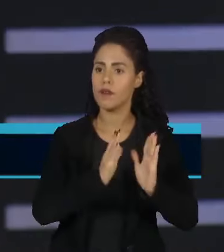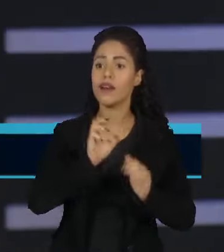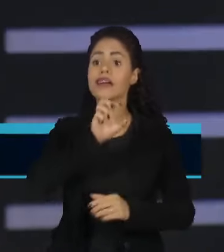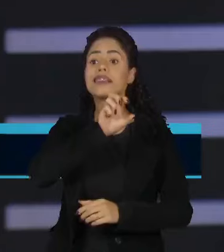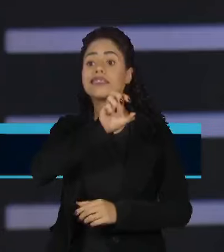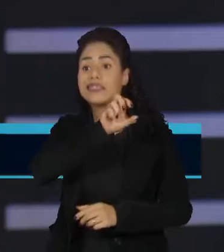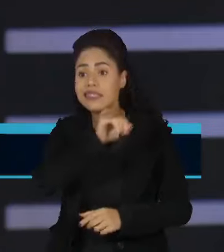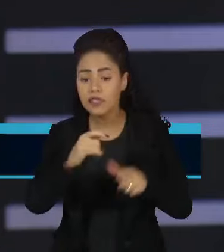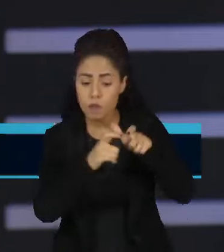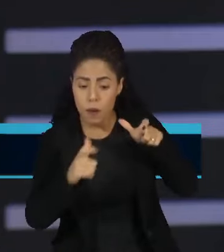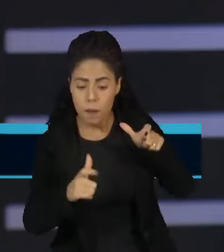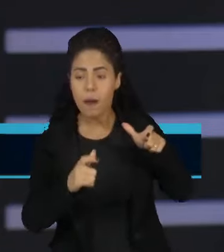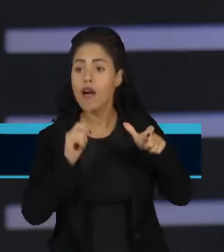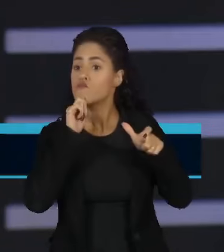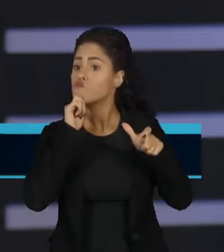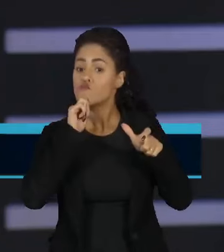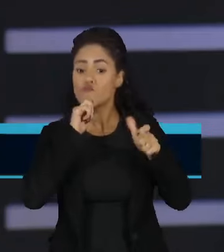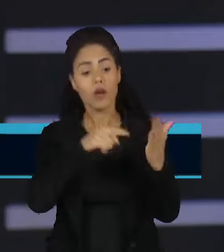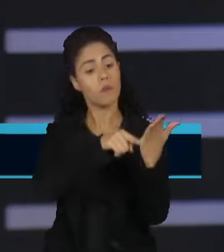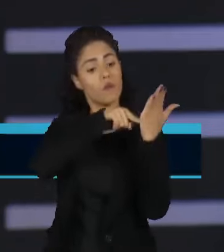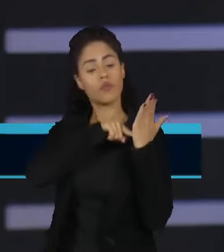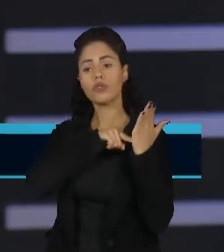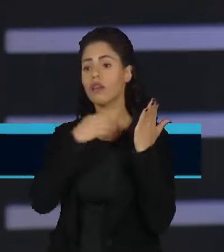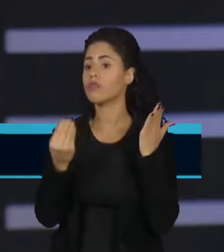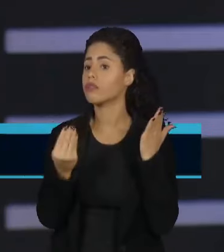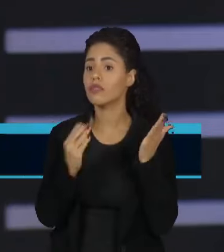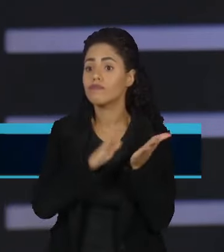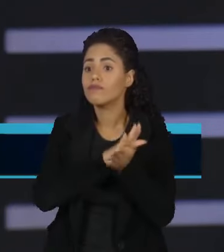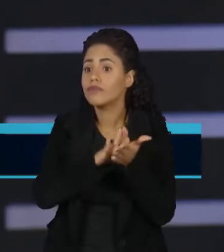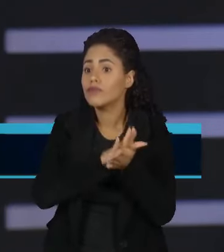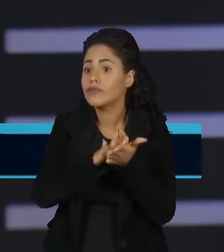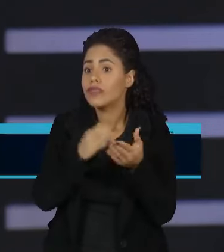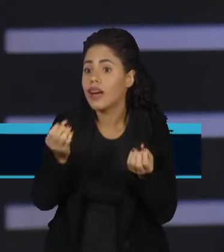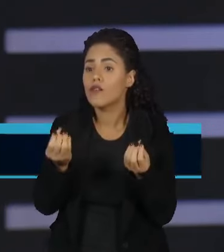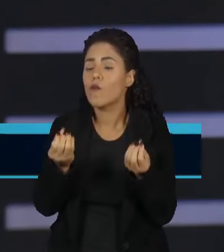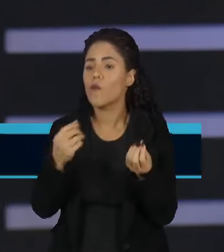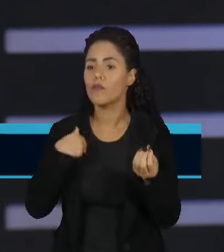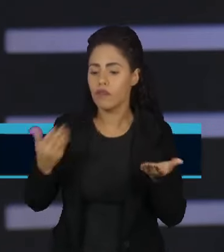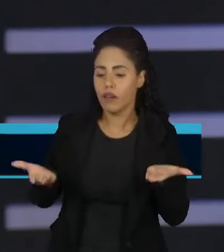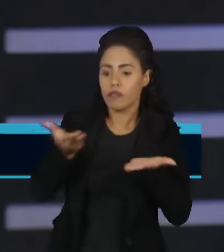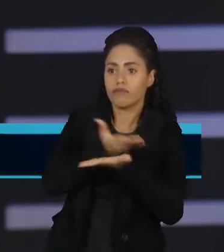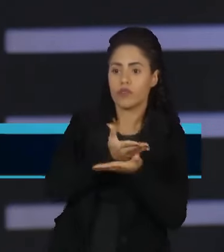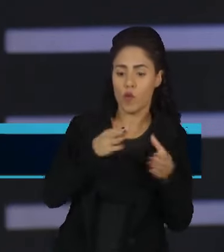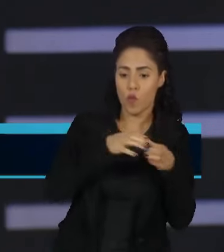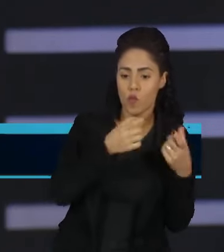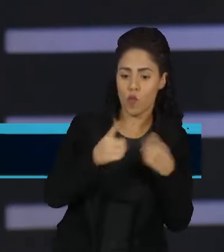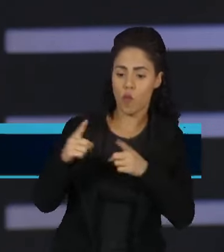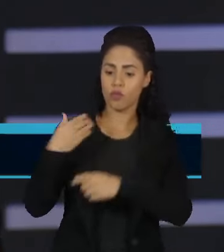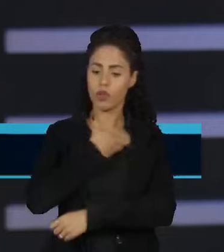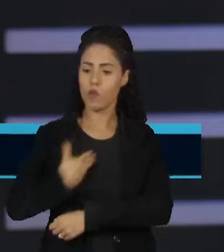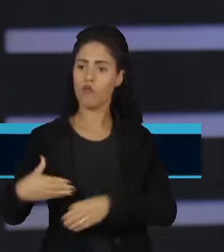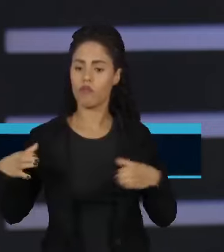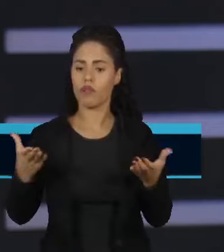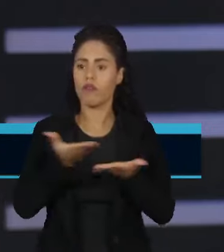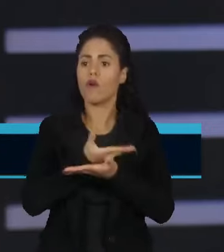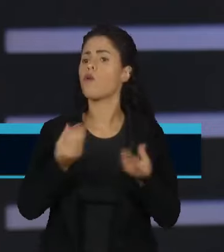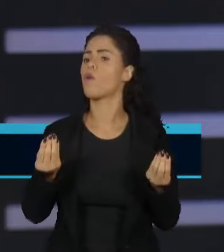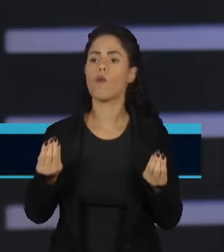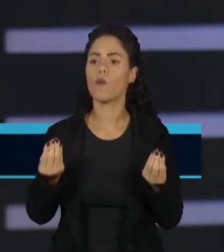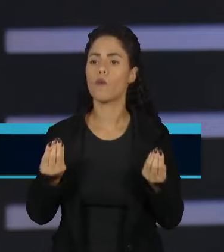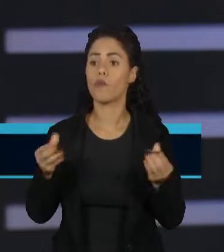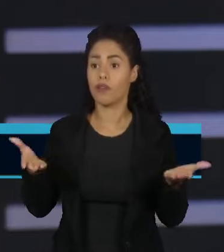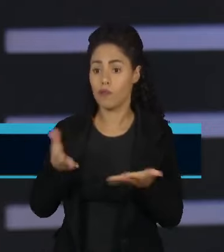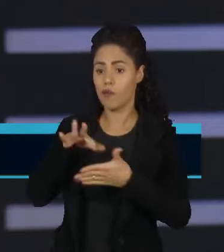atas eleitorais não vierem à tona, não há diálogo entre oposição e situação. E aí o isolamento do líder atual